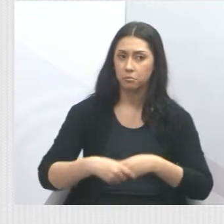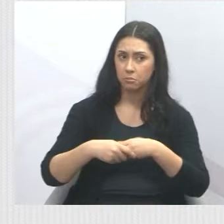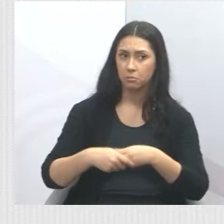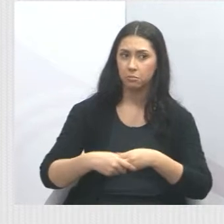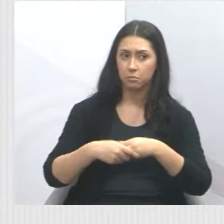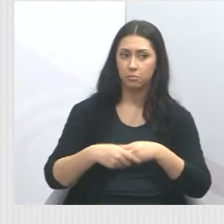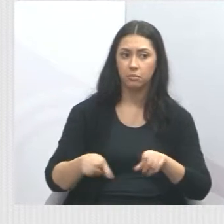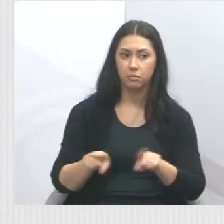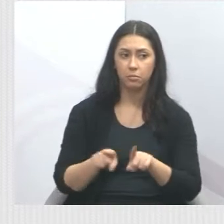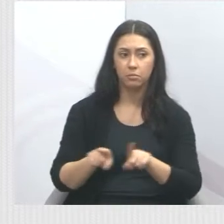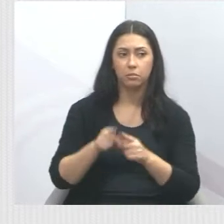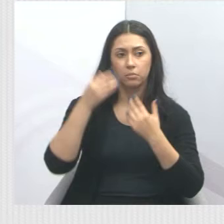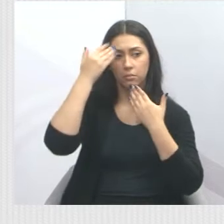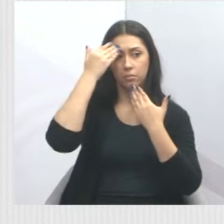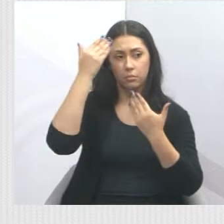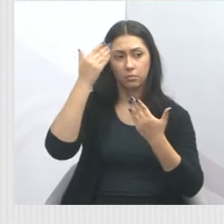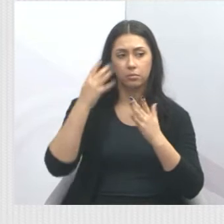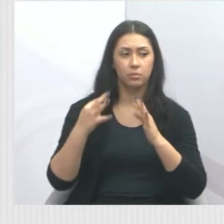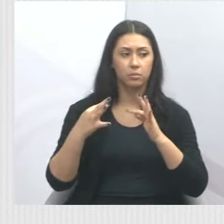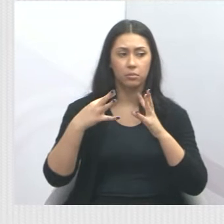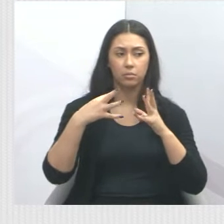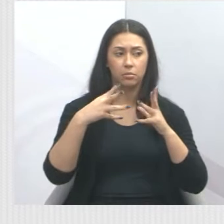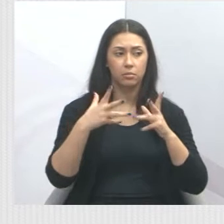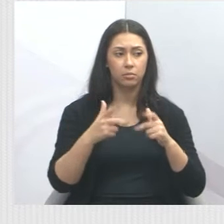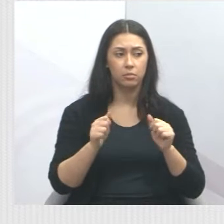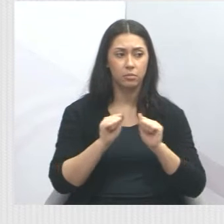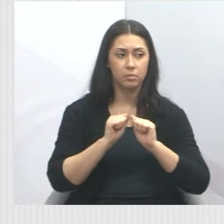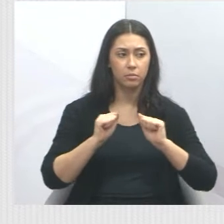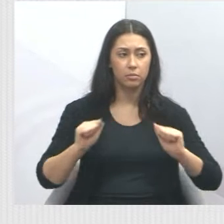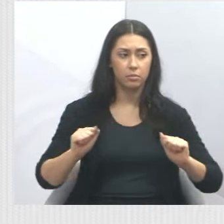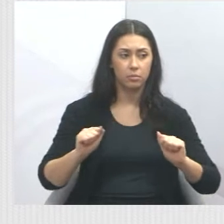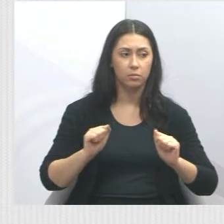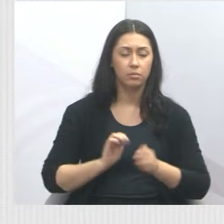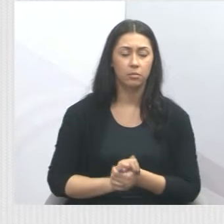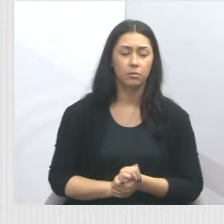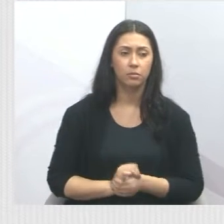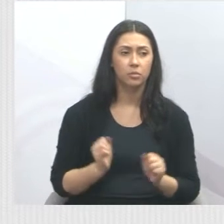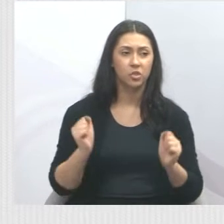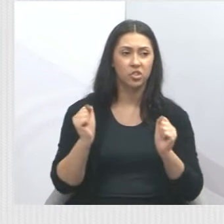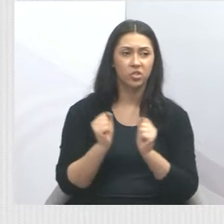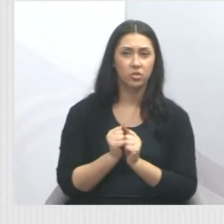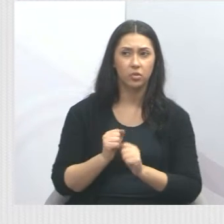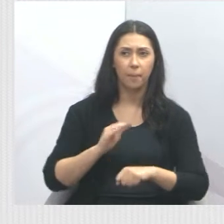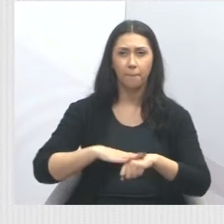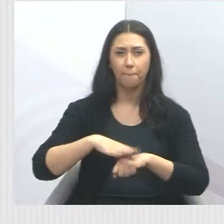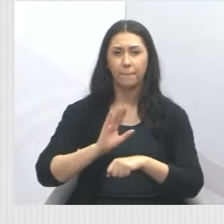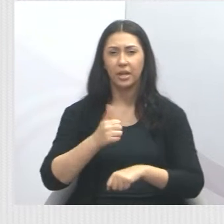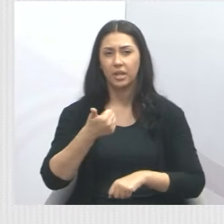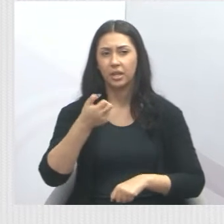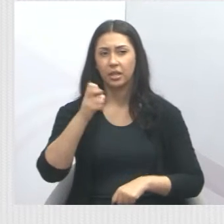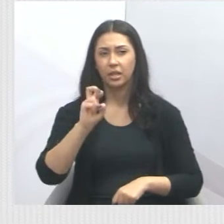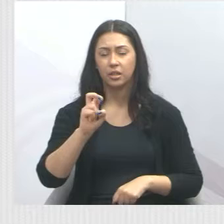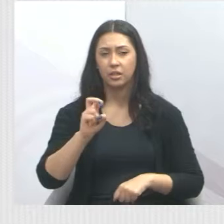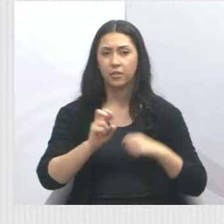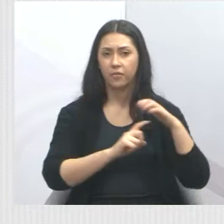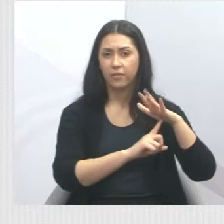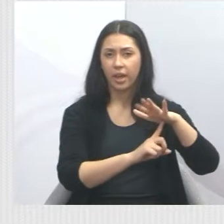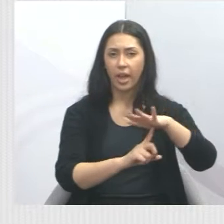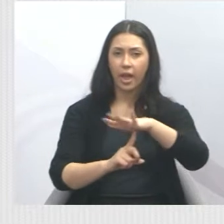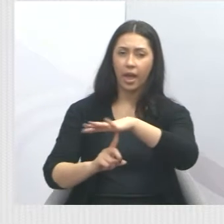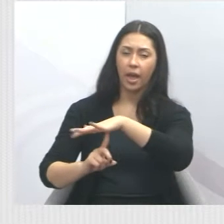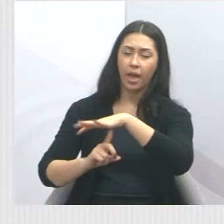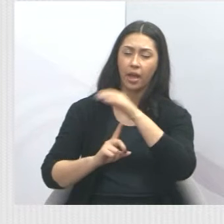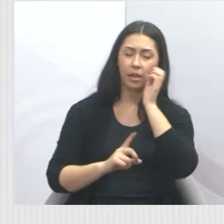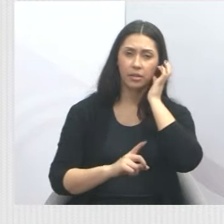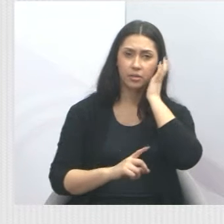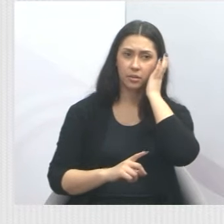agradecer todos os meus assessores que me acompanharam nessa jornada, foram mais de 15 feiras que nós fizemos, andamos pela cidade